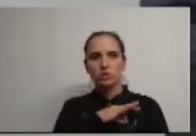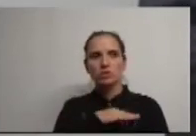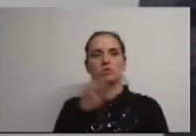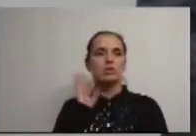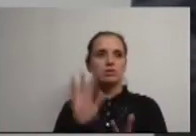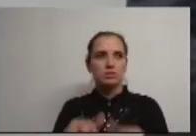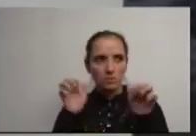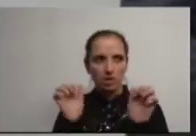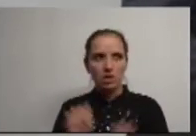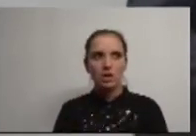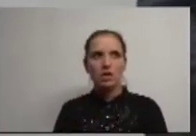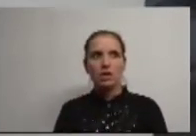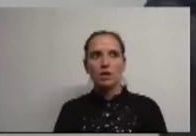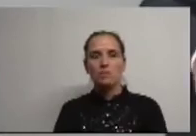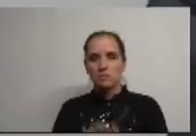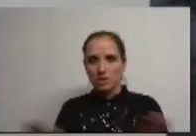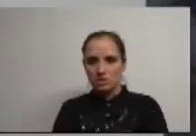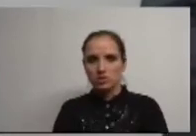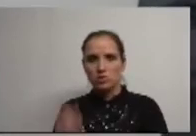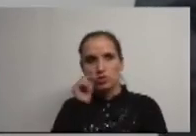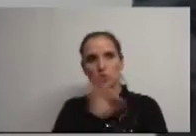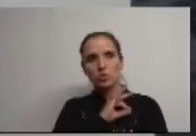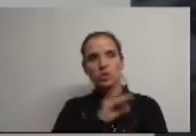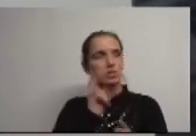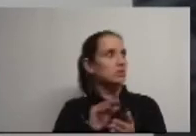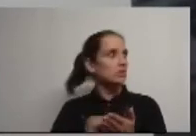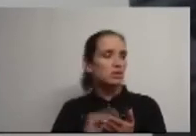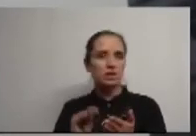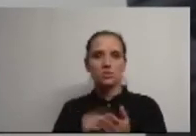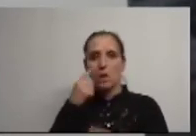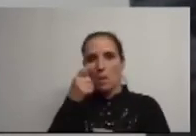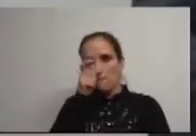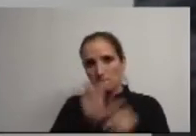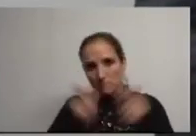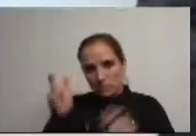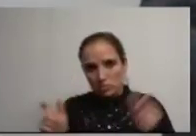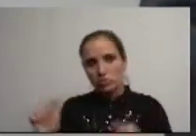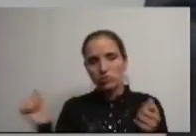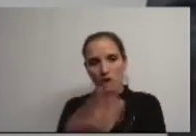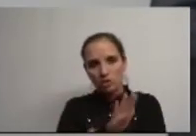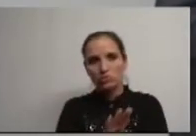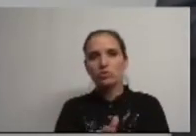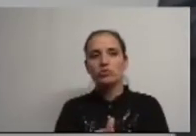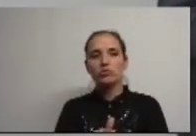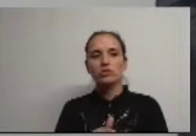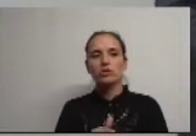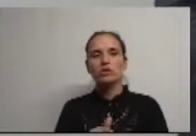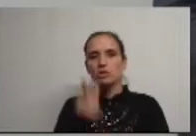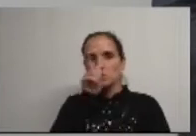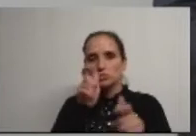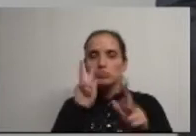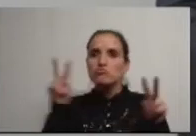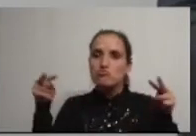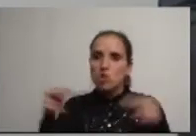Assembleia, mesa, Srs. Secretárias, público, Srs. Jornalistas, todos aqueles que nos assistem